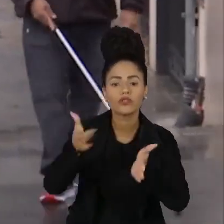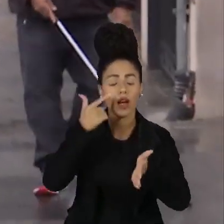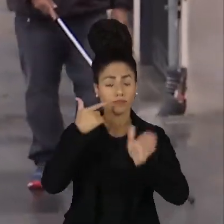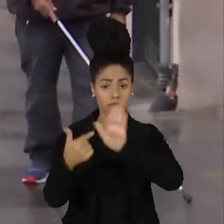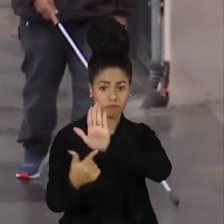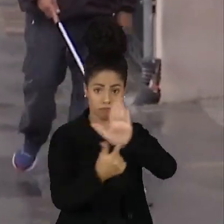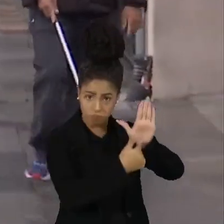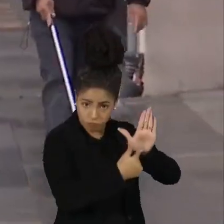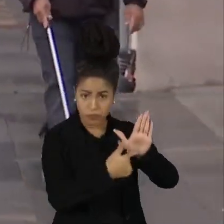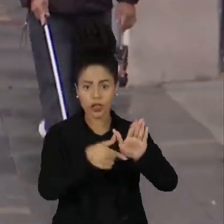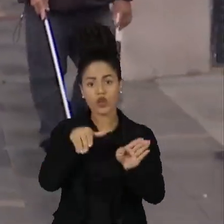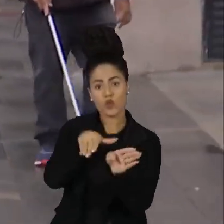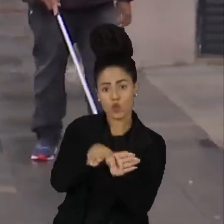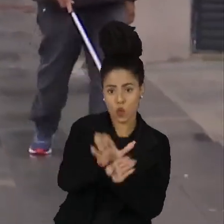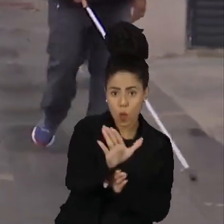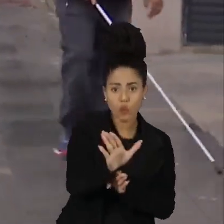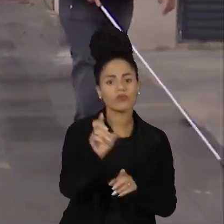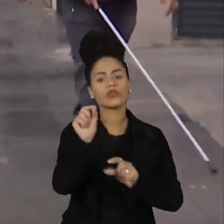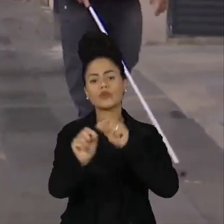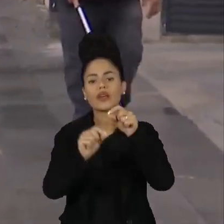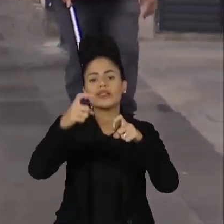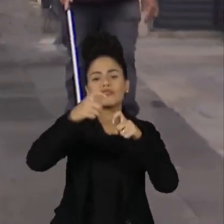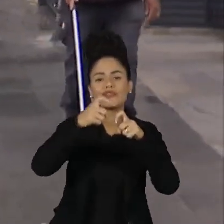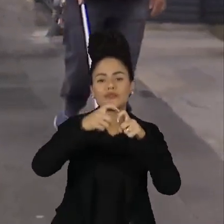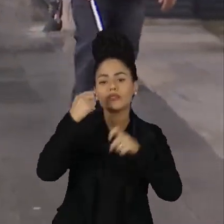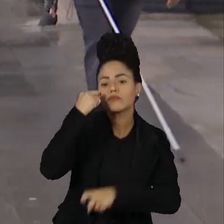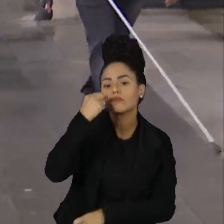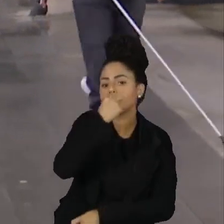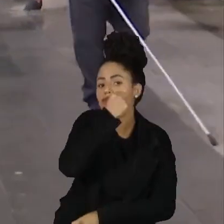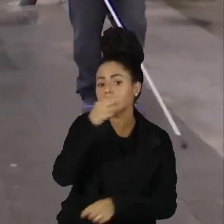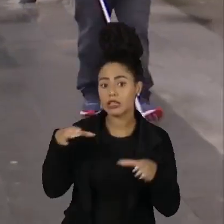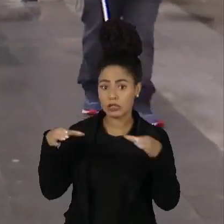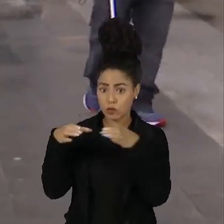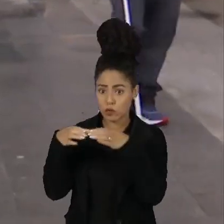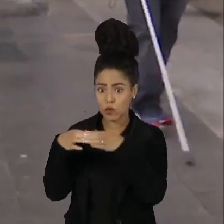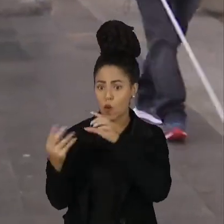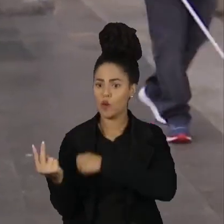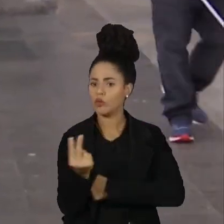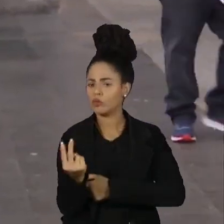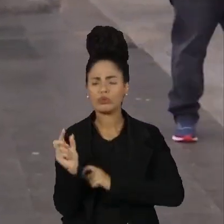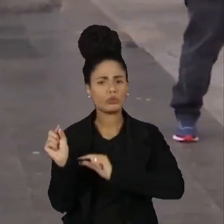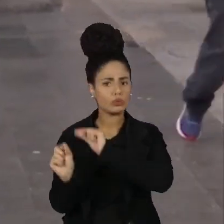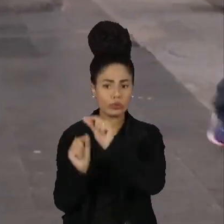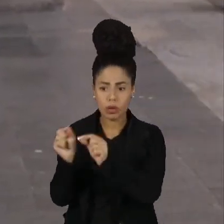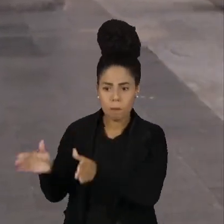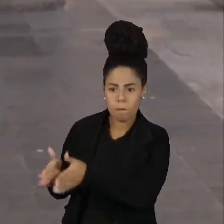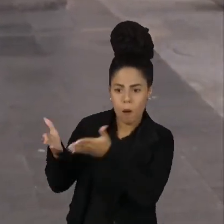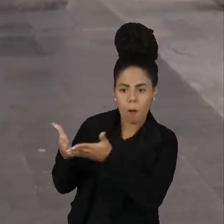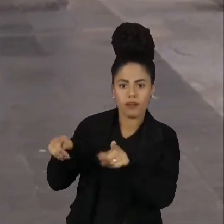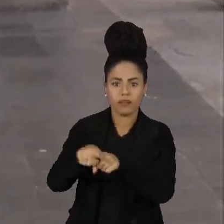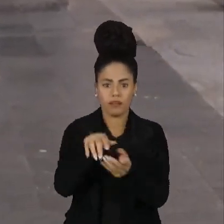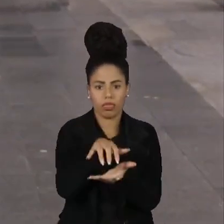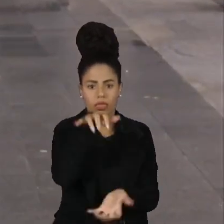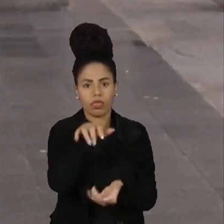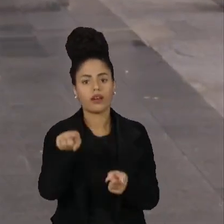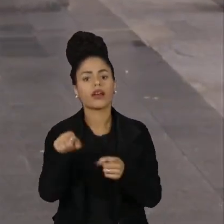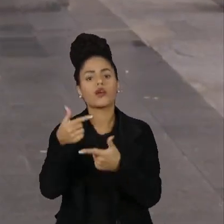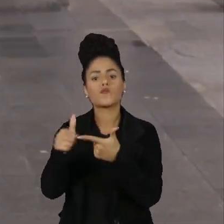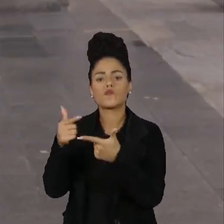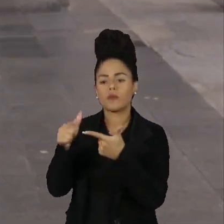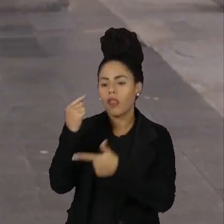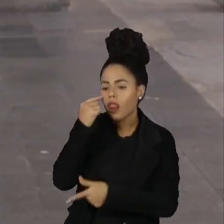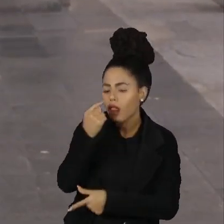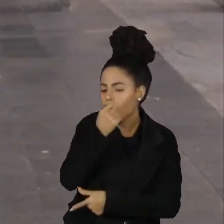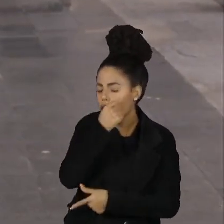relatório do Conselho Brasileiro de Oftalmologia, esses dois grupos estão mais suscetíveis a desenvolver problemas nos olhos e até mesmo